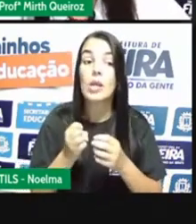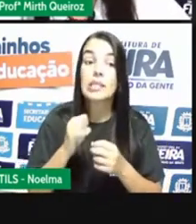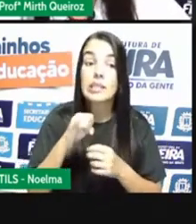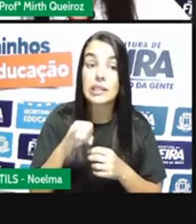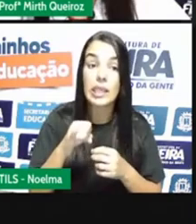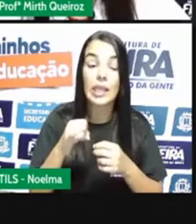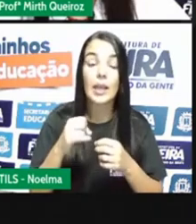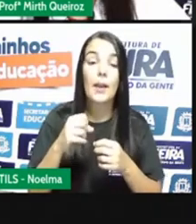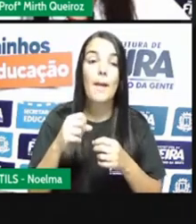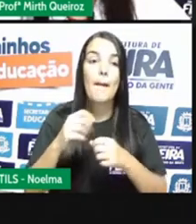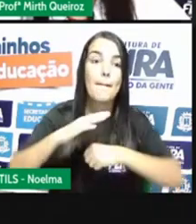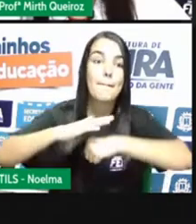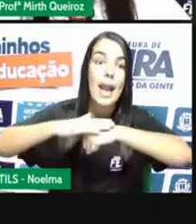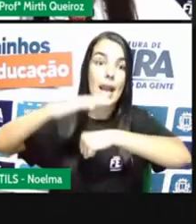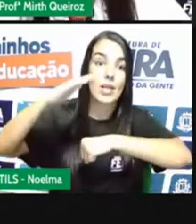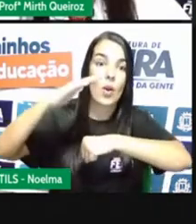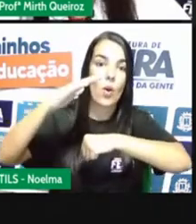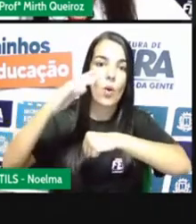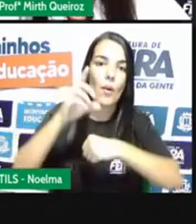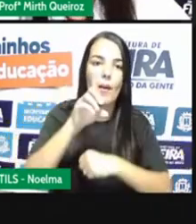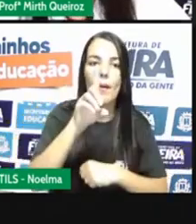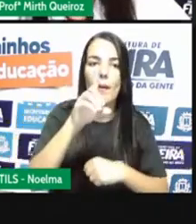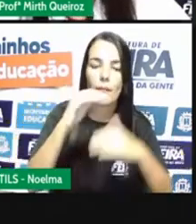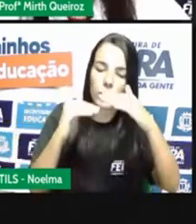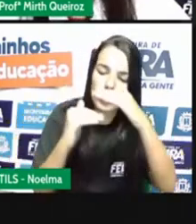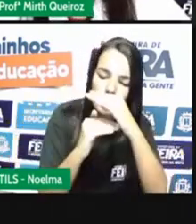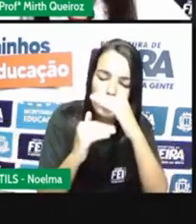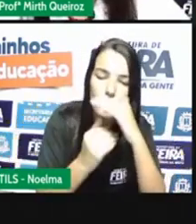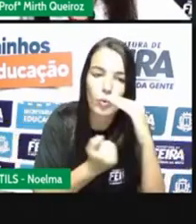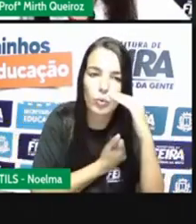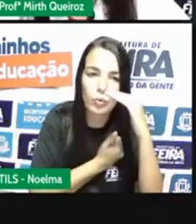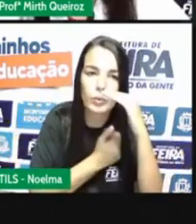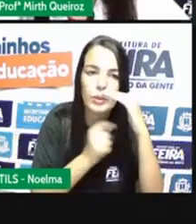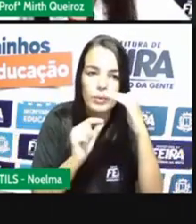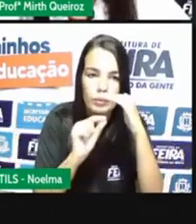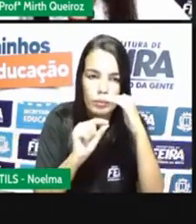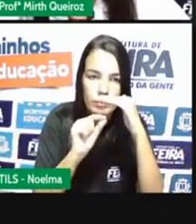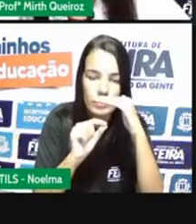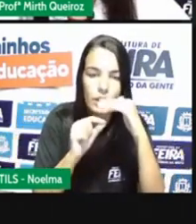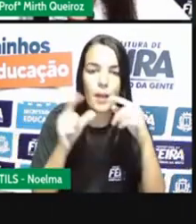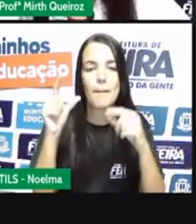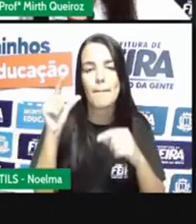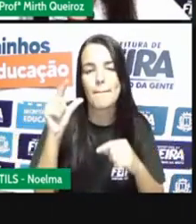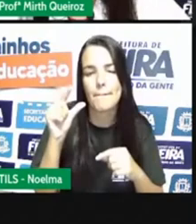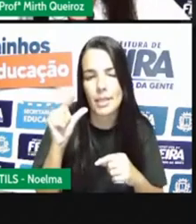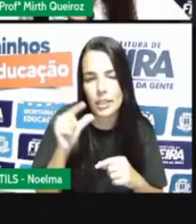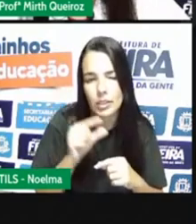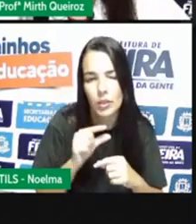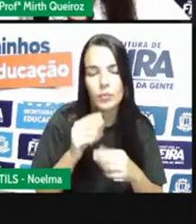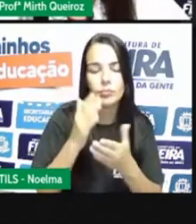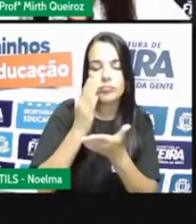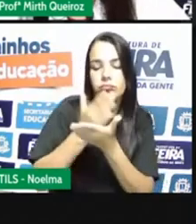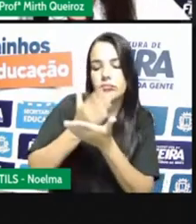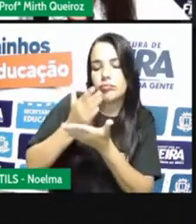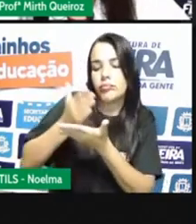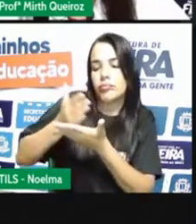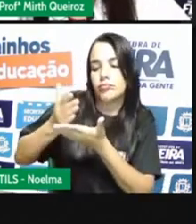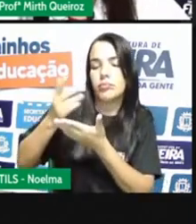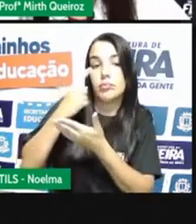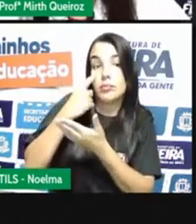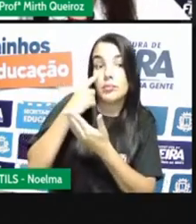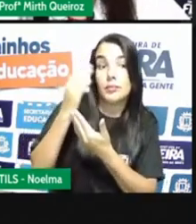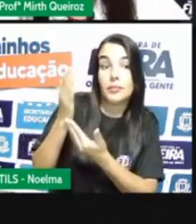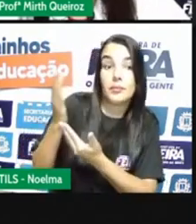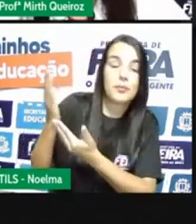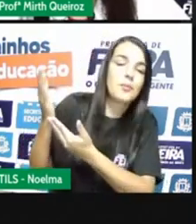maior o denominador, menor é a fração. Vocês podem analisar isso através dessa imagem.